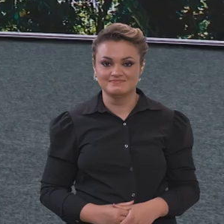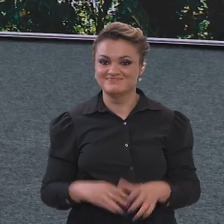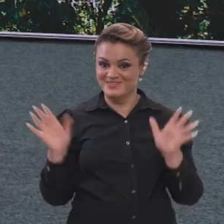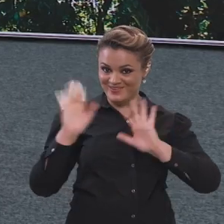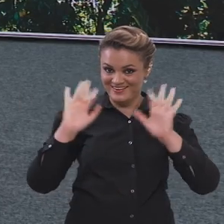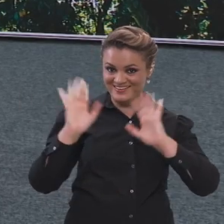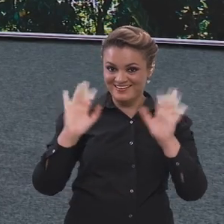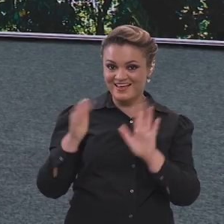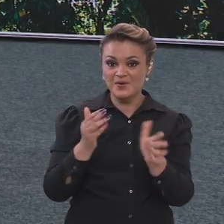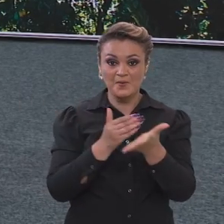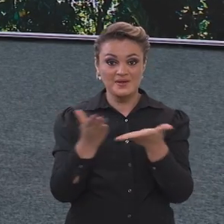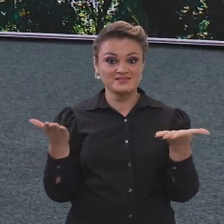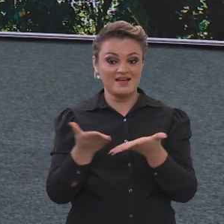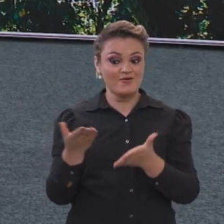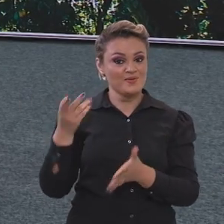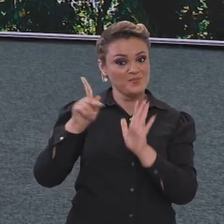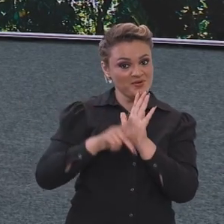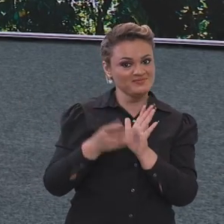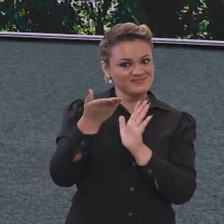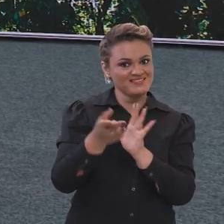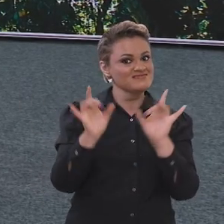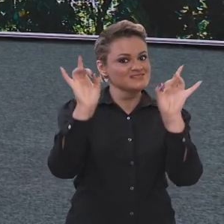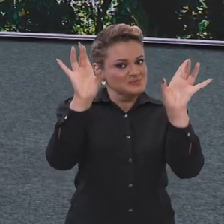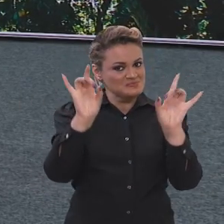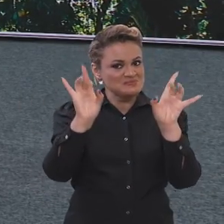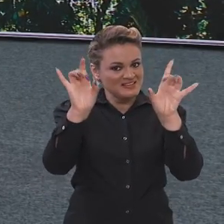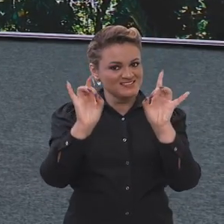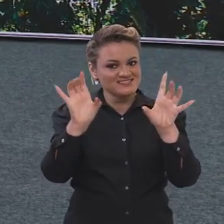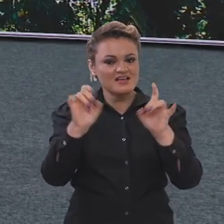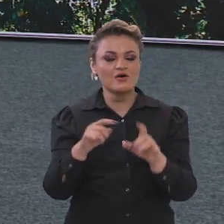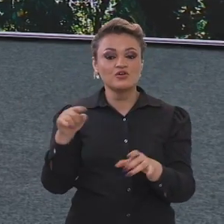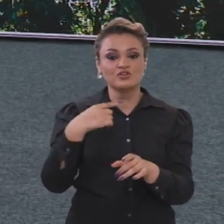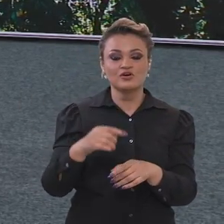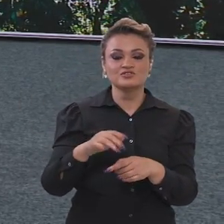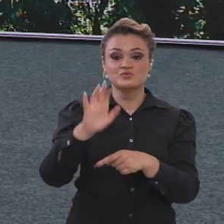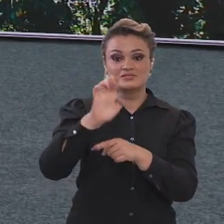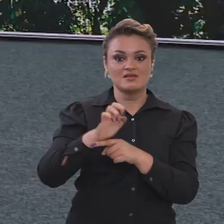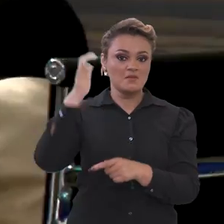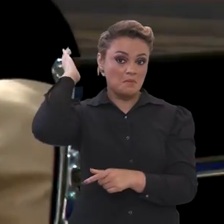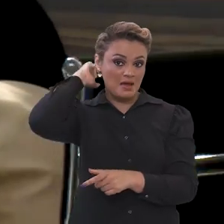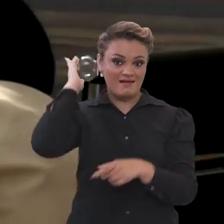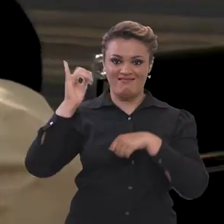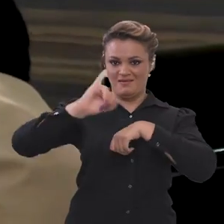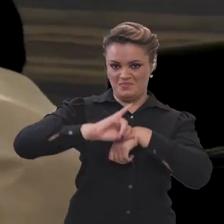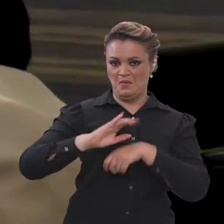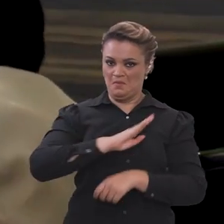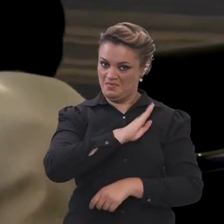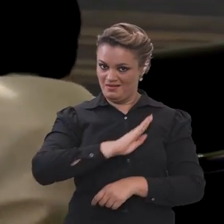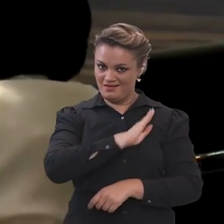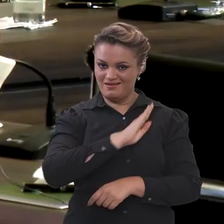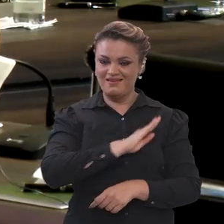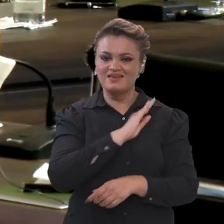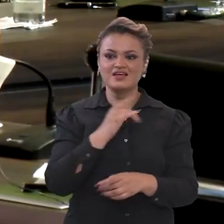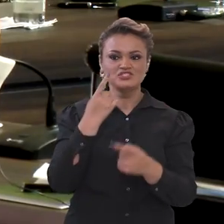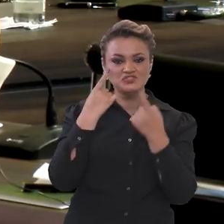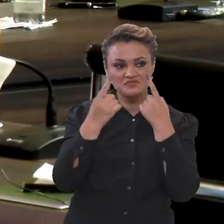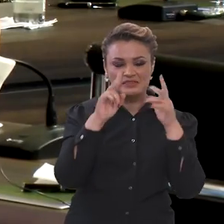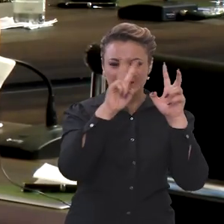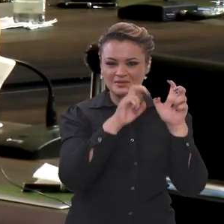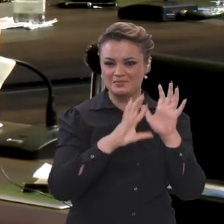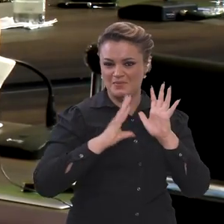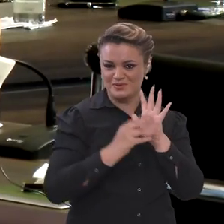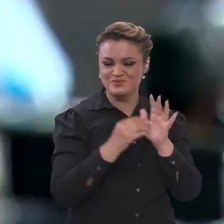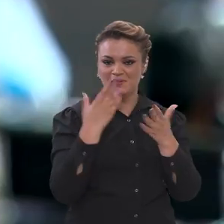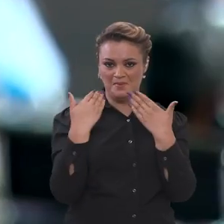Olá, começa agora um Brasil em Pauta Especial. Nós estamos em Belém do Pará, nós acompanhamos os diálogos